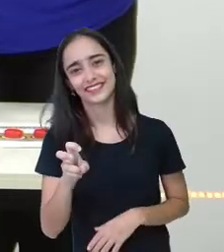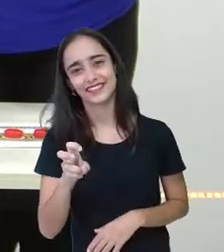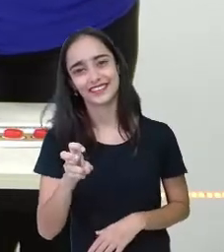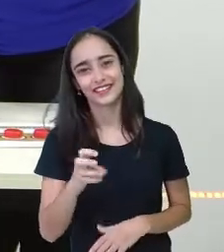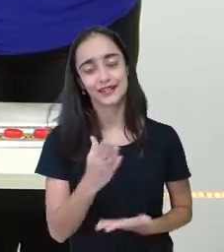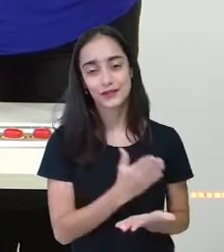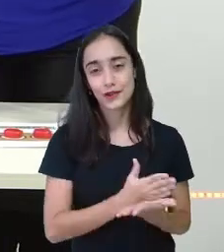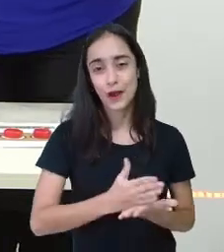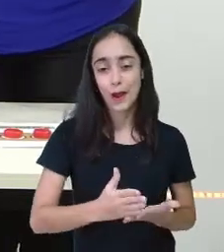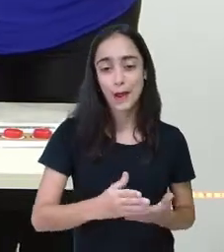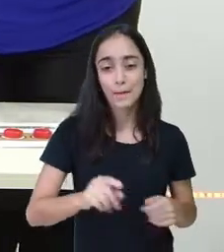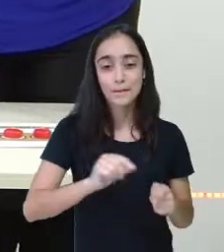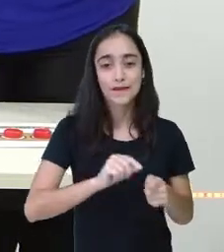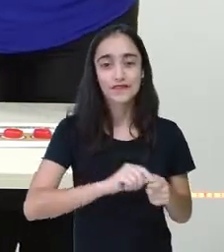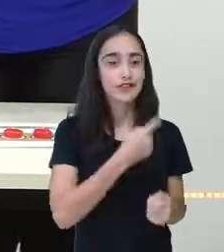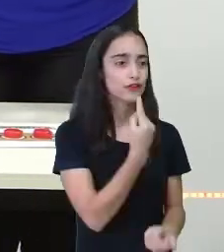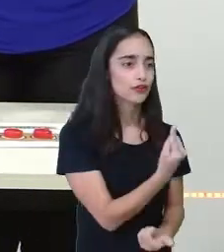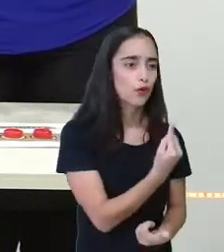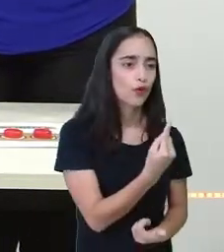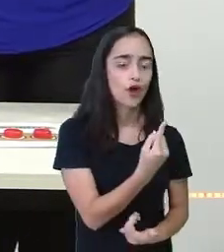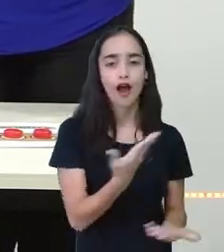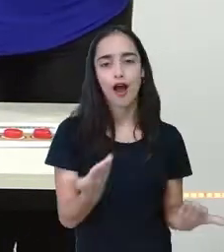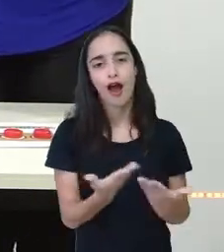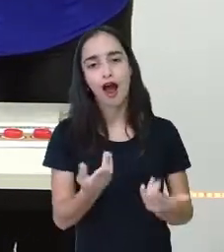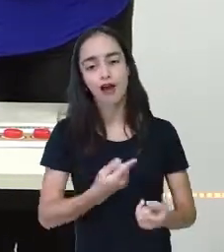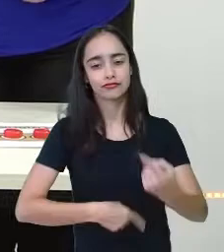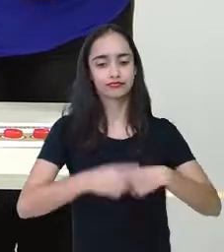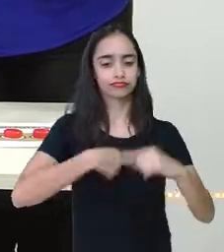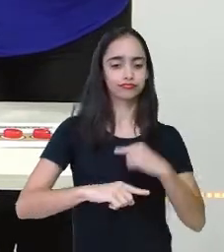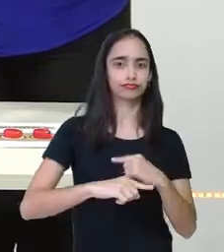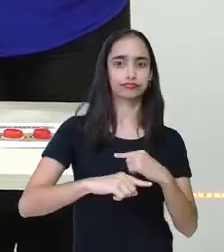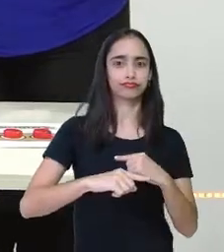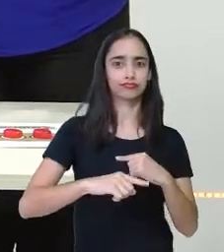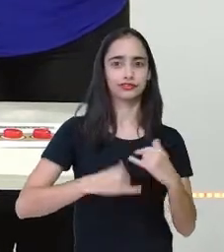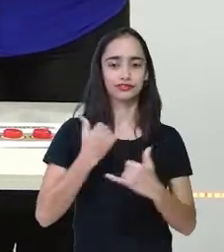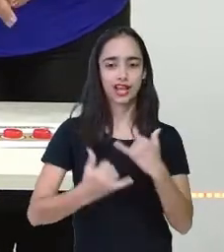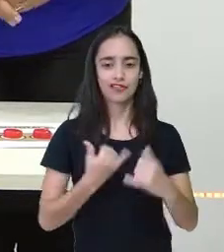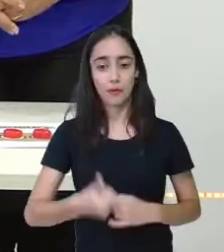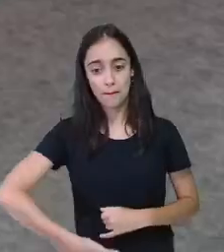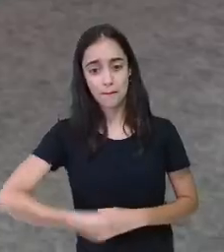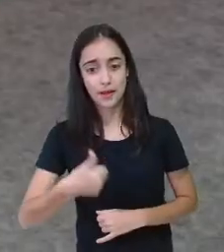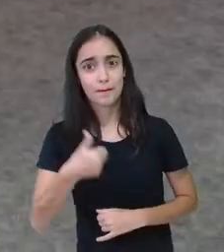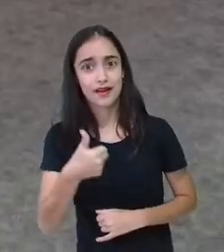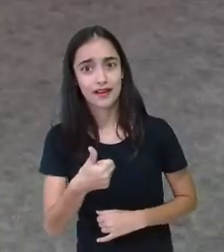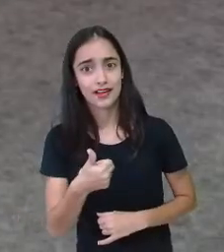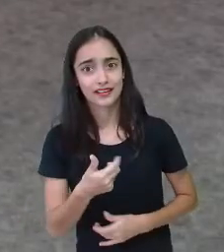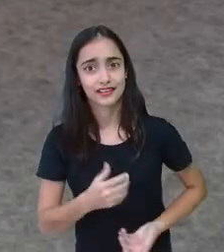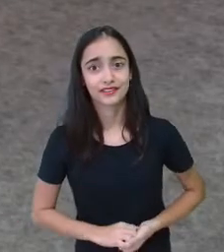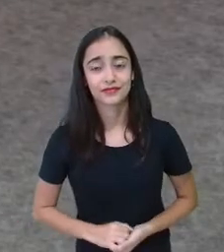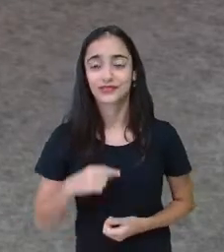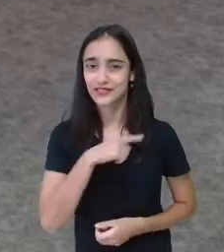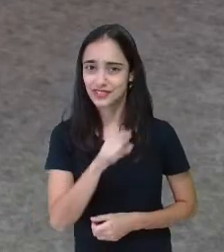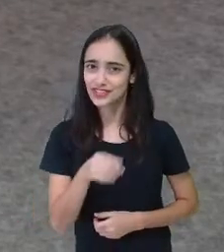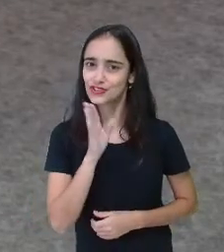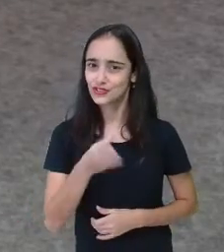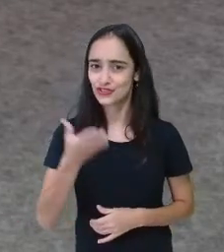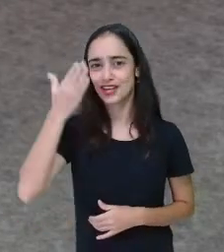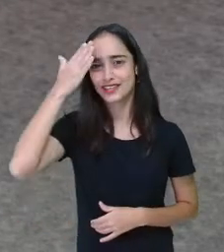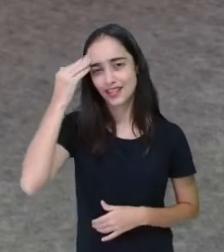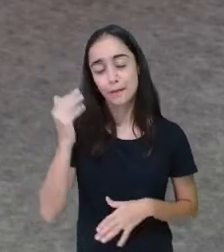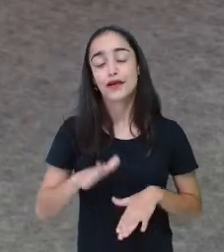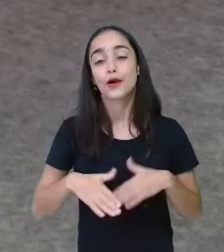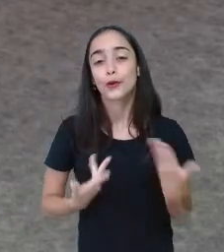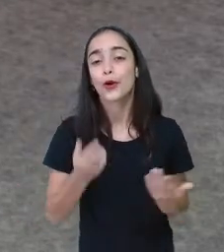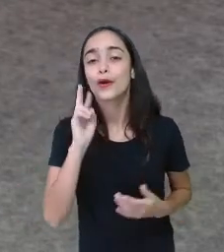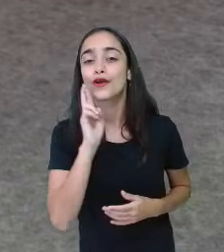Agora foi a inversão do outro jogo. Do outro jogo. Parecido com o meu. professora já fez. Quatro mais um. Que você já sabe qual é o resultado. A